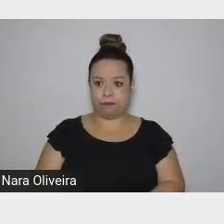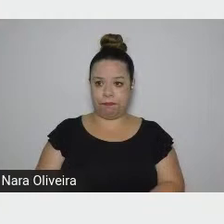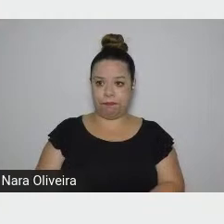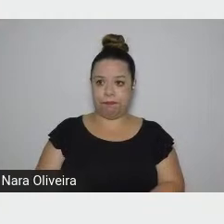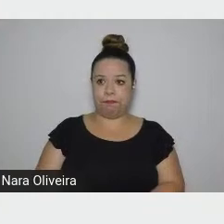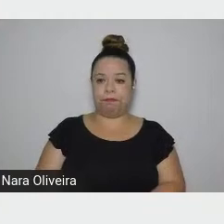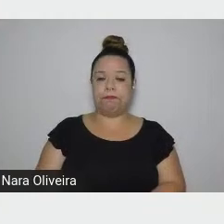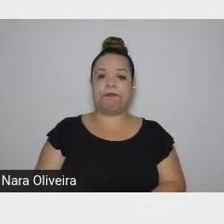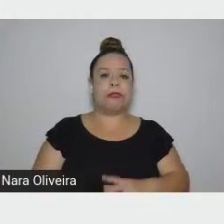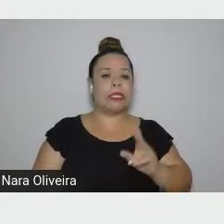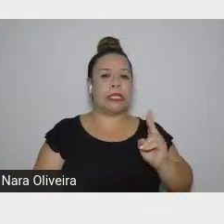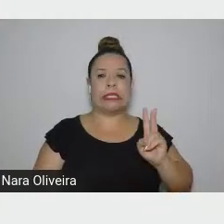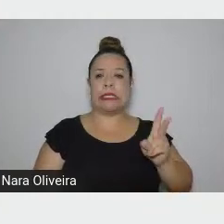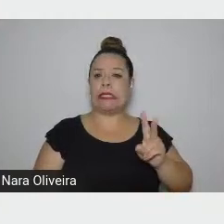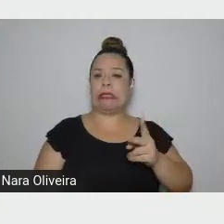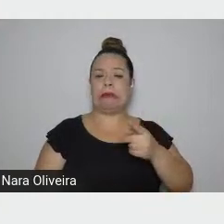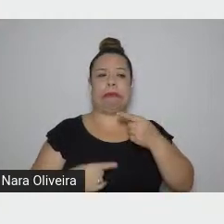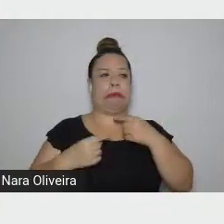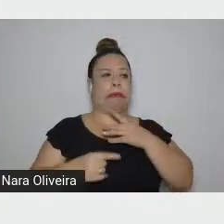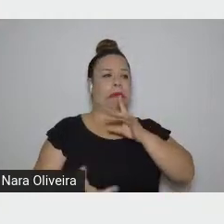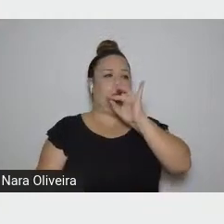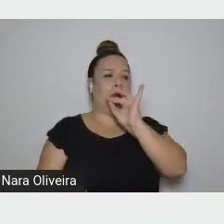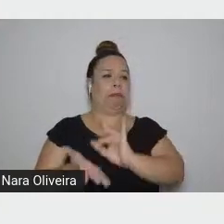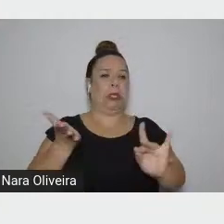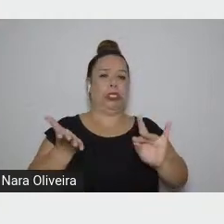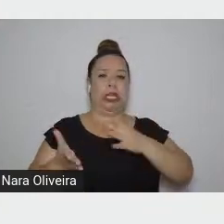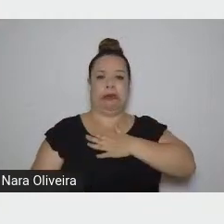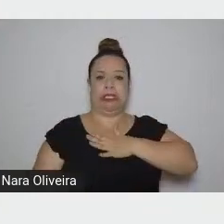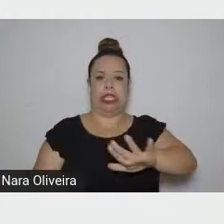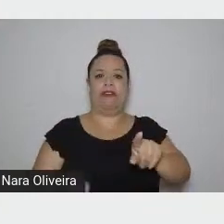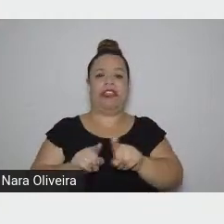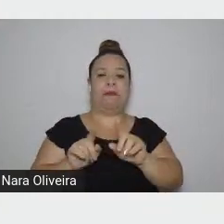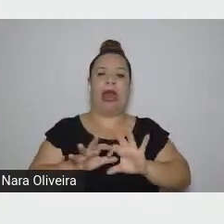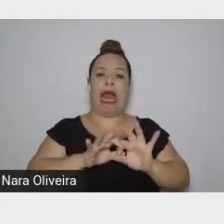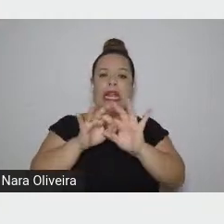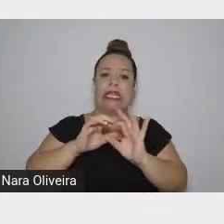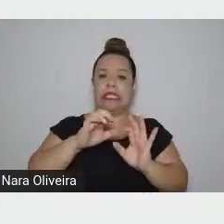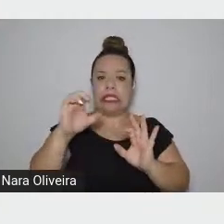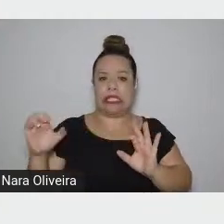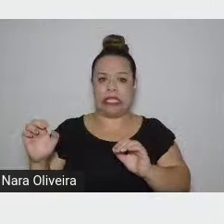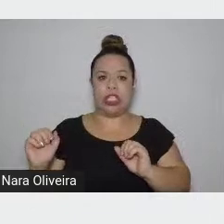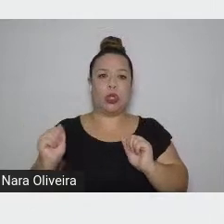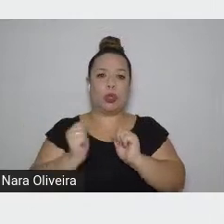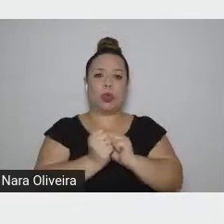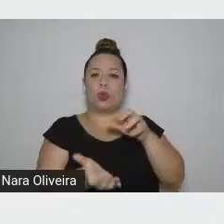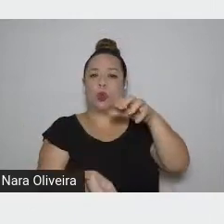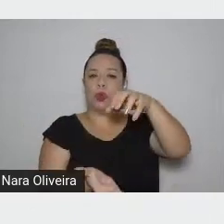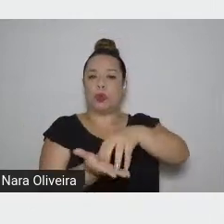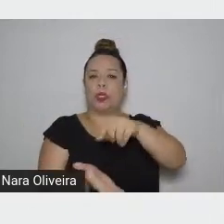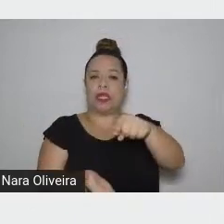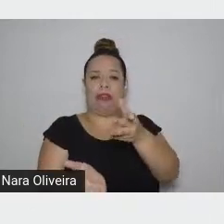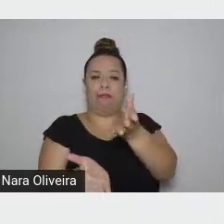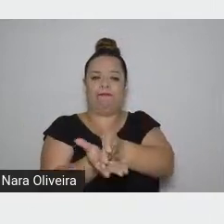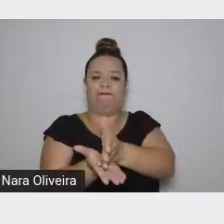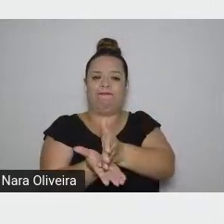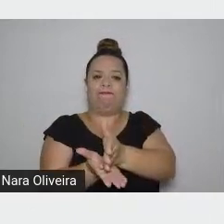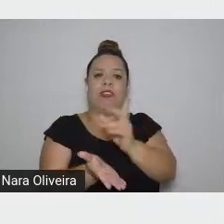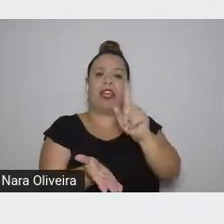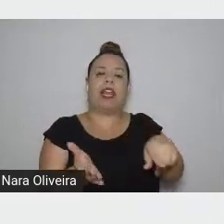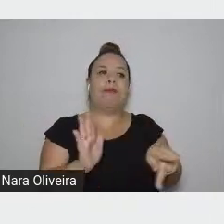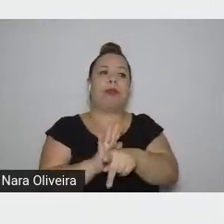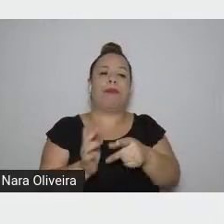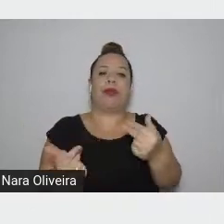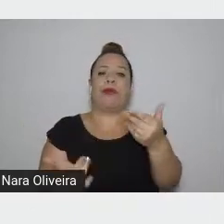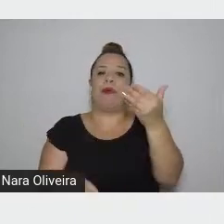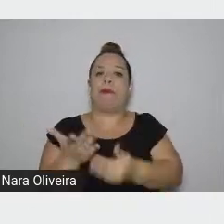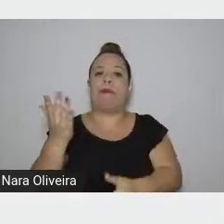repudiava a aliança da esquerda cada vez mais com o centro que seria uma perda da alma da